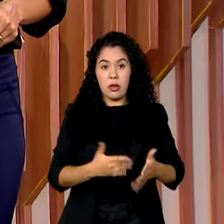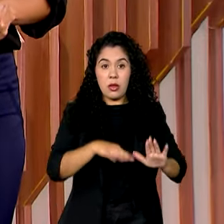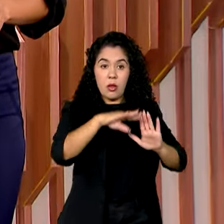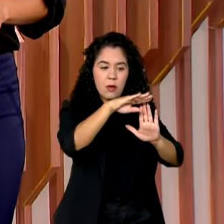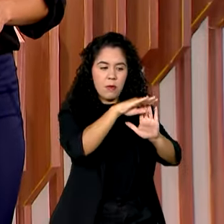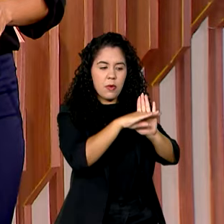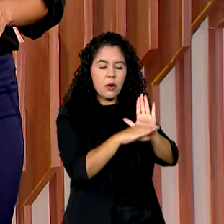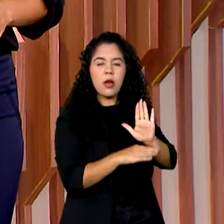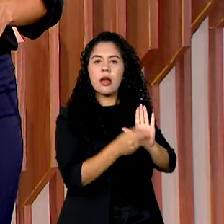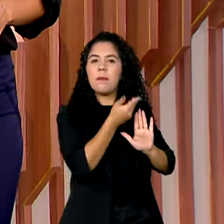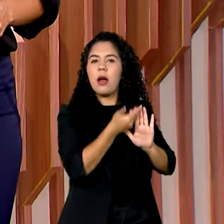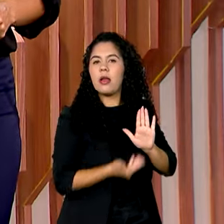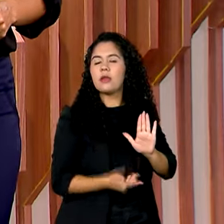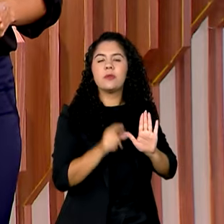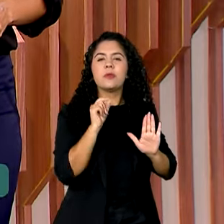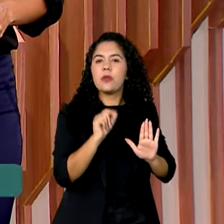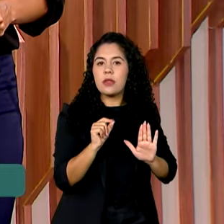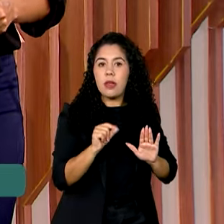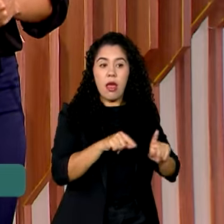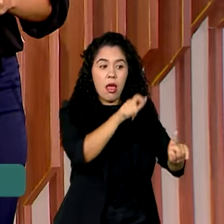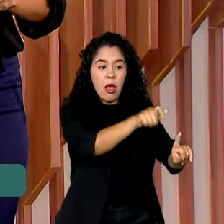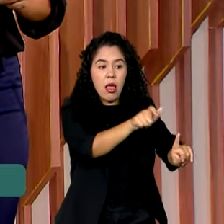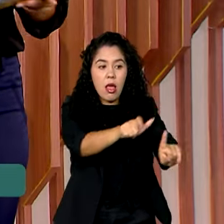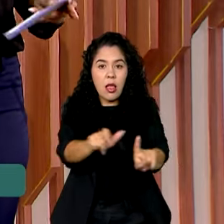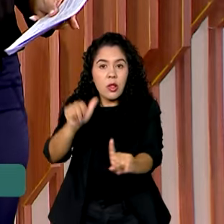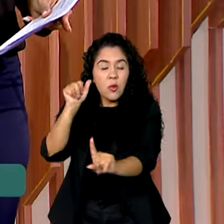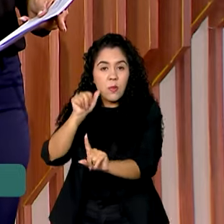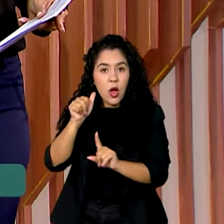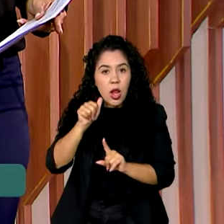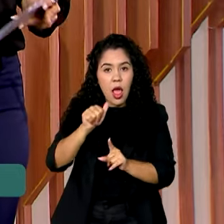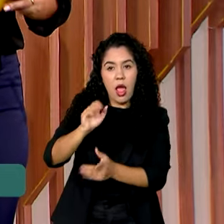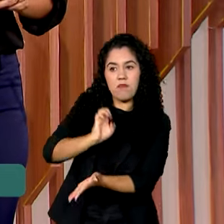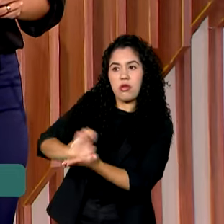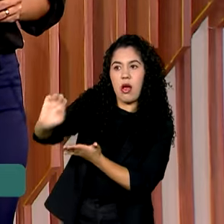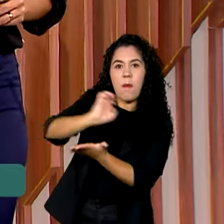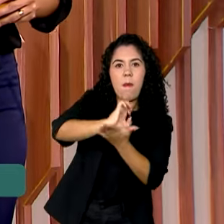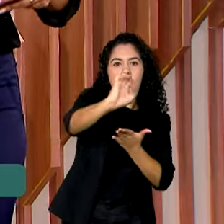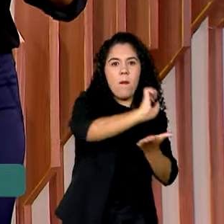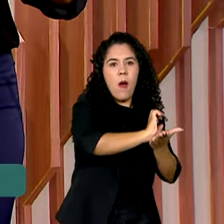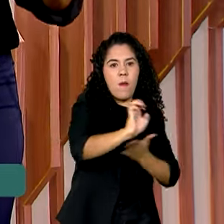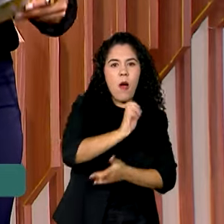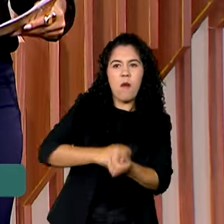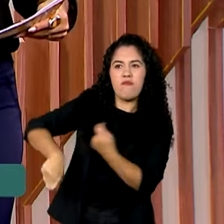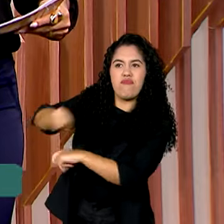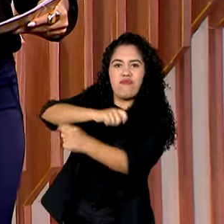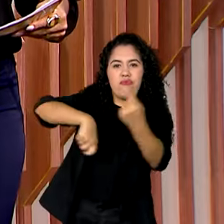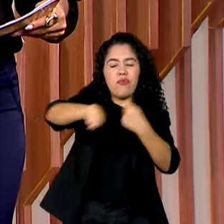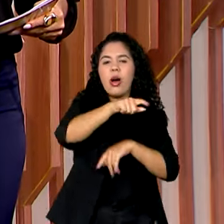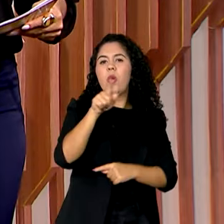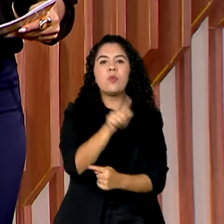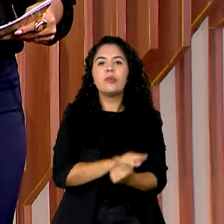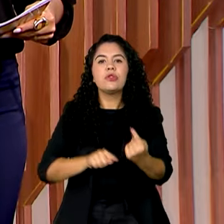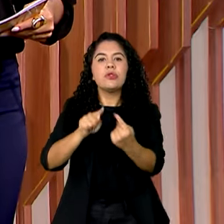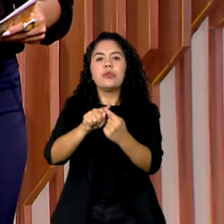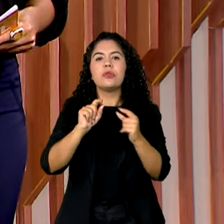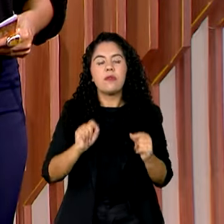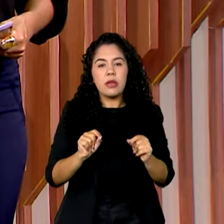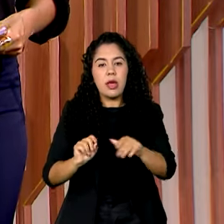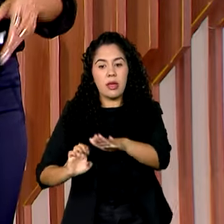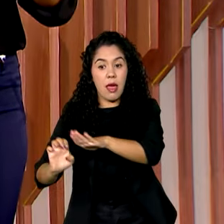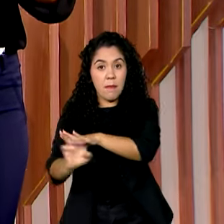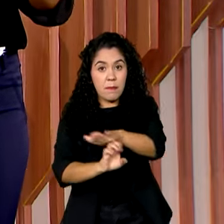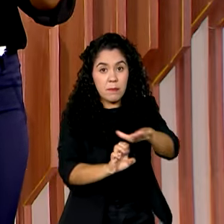Exportam chega à terceira edição com recorde de inscrições. A ideia é aumentar a participação de empresas